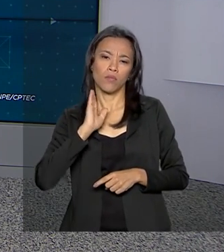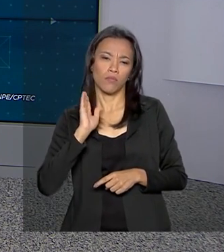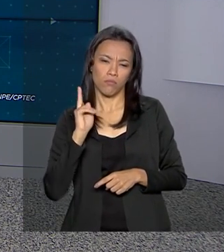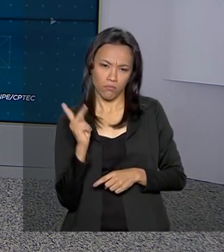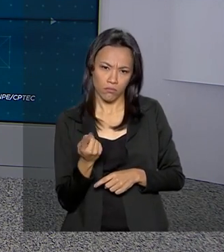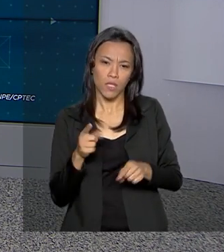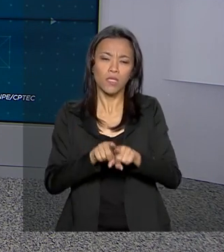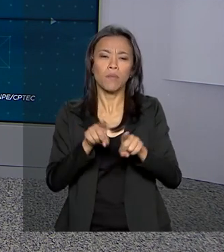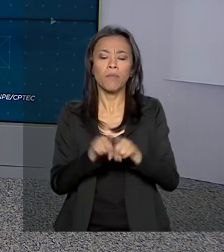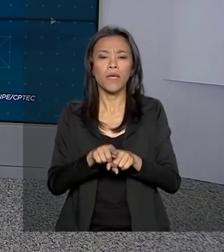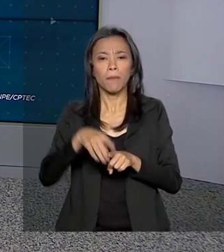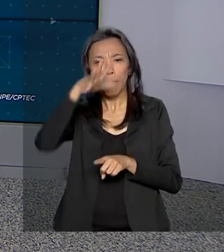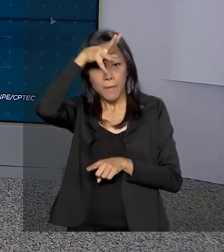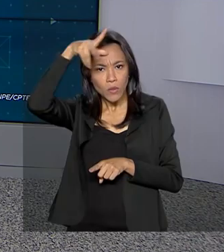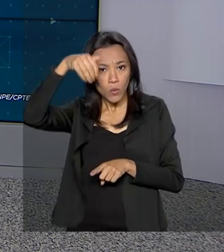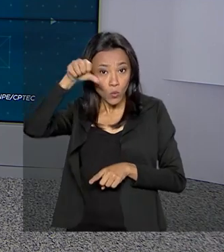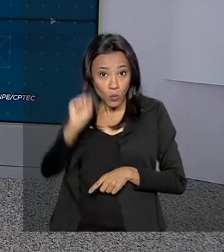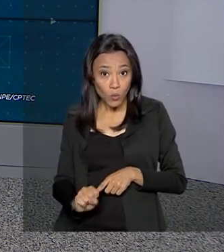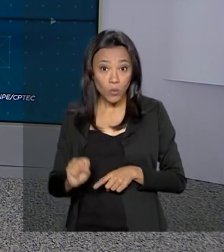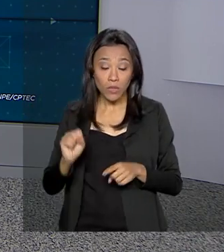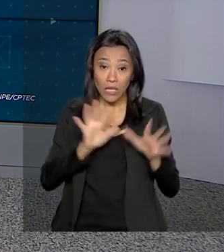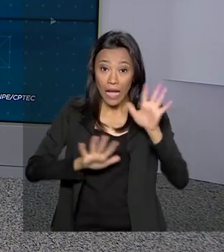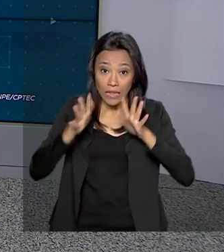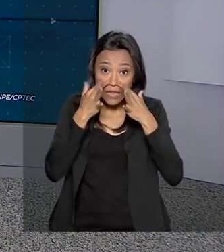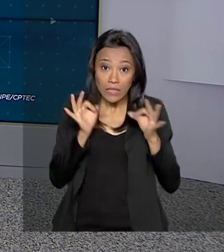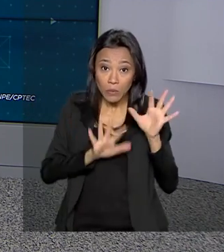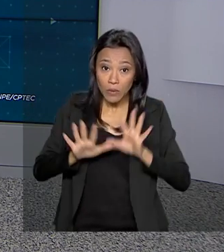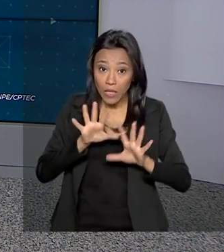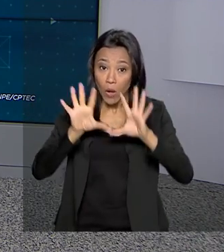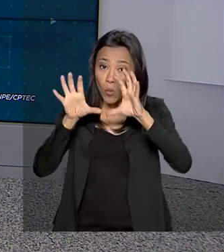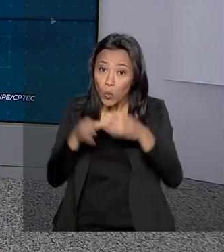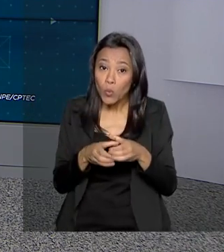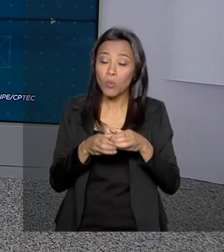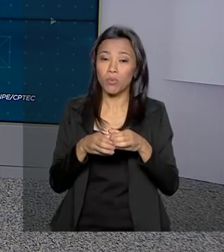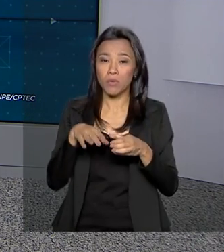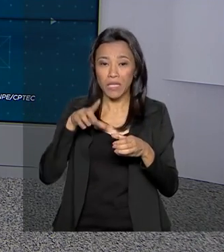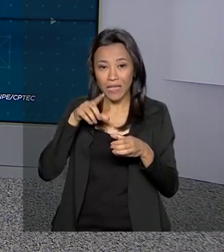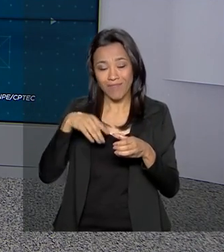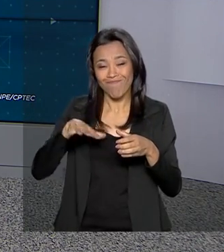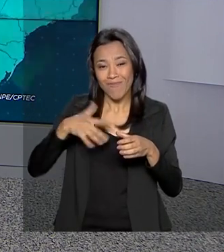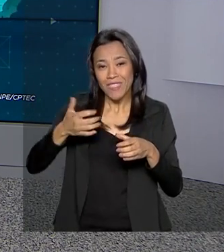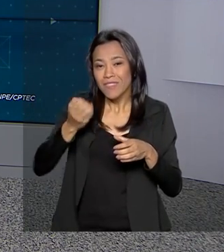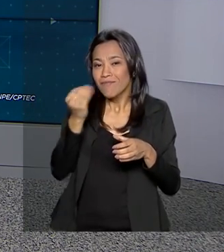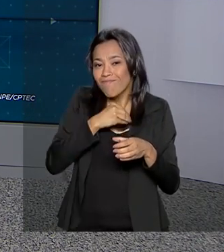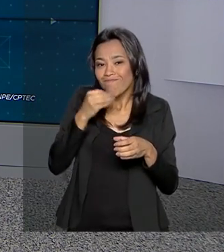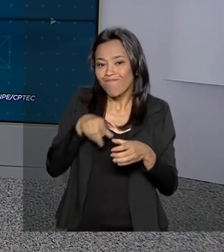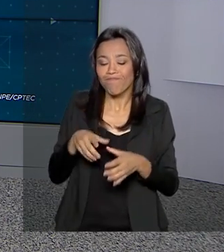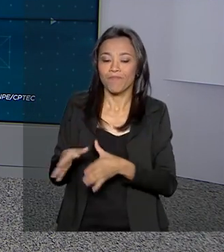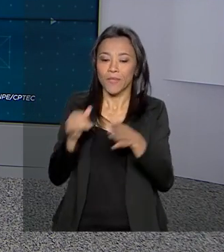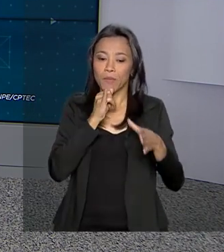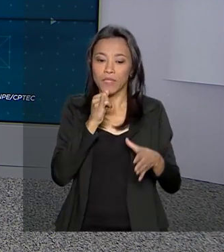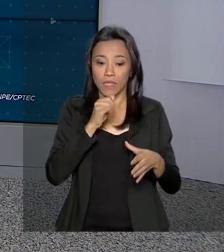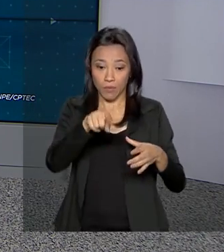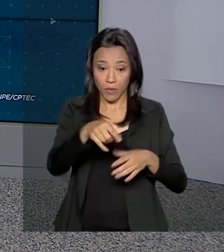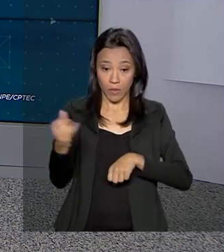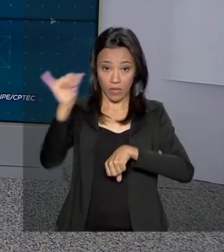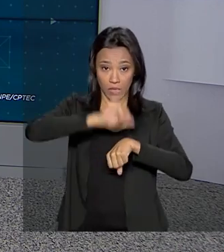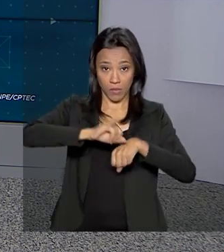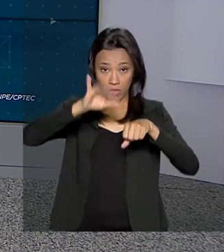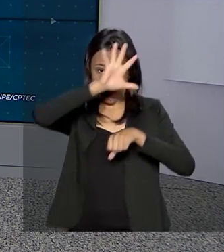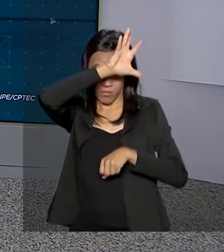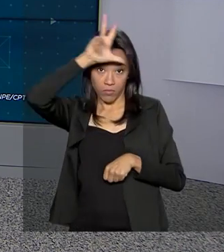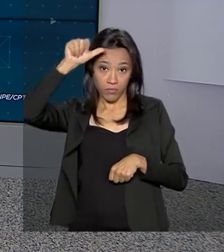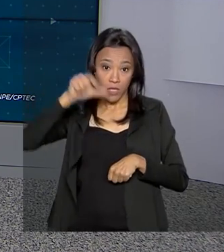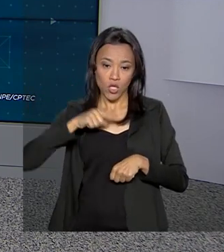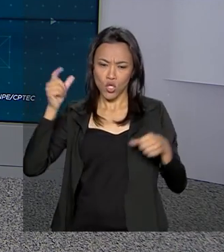recomendação é dar atenção especial à população mais vulnerável. Vamos então aqui ao nosso mapa? Olha só, em Manaus, nós temos pancadas